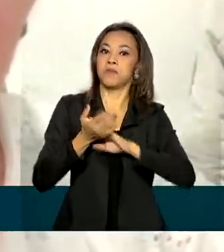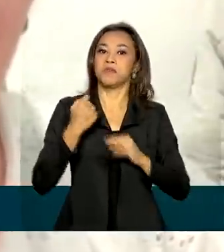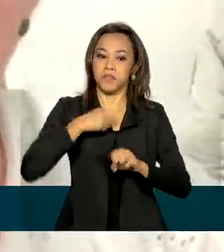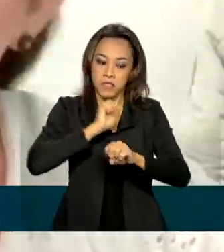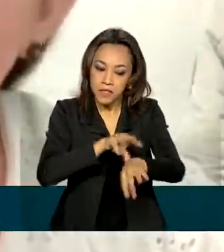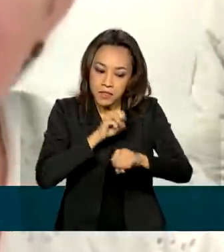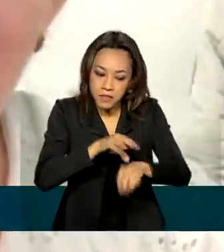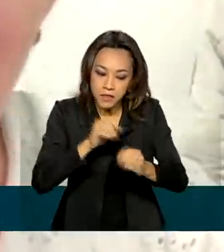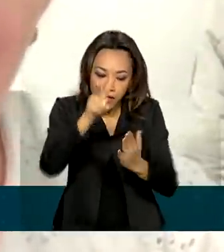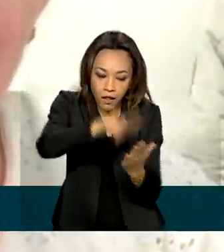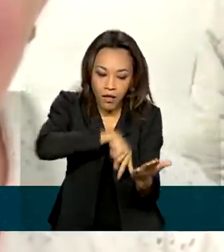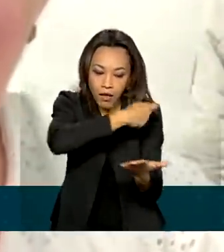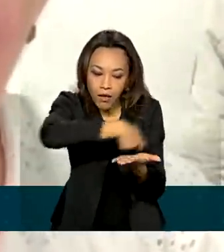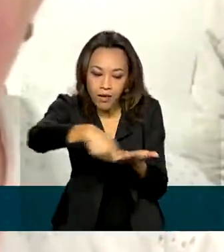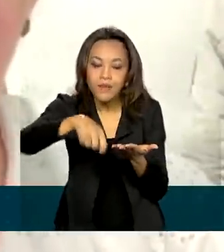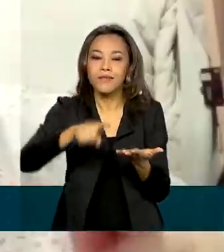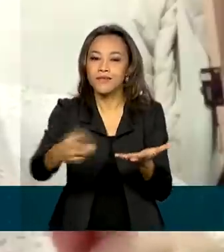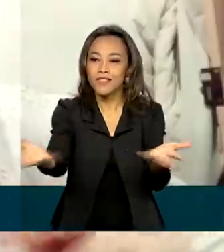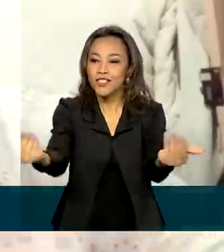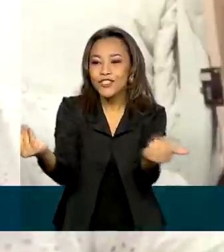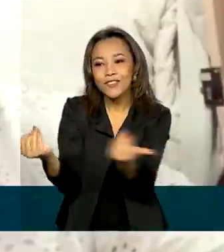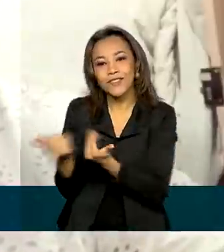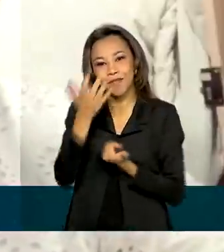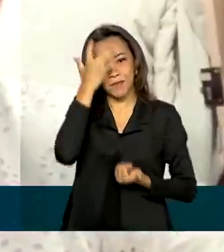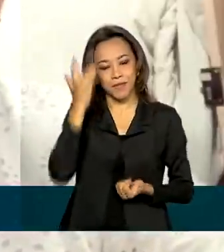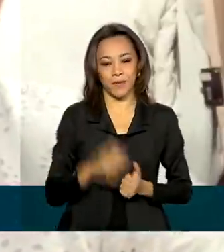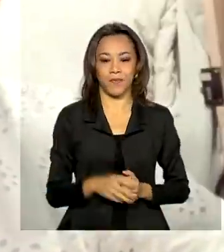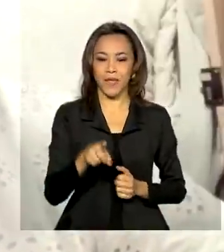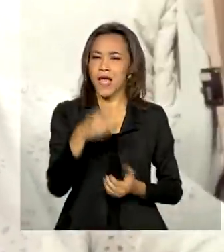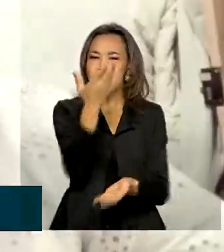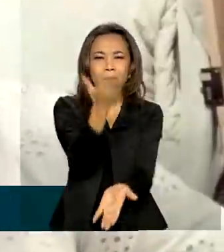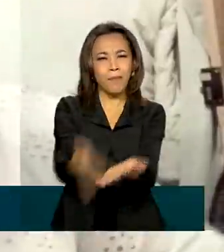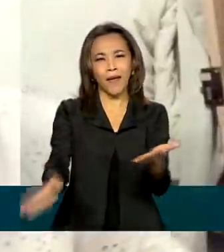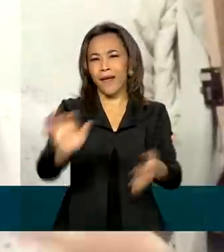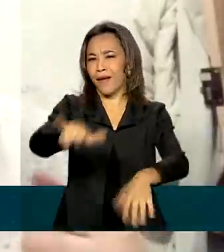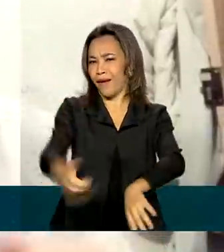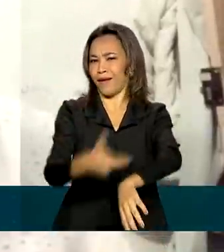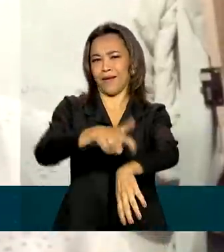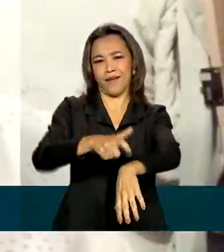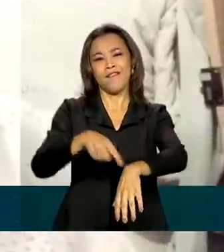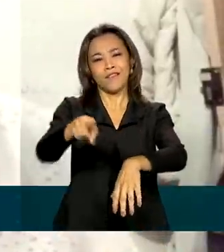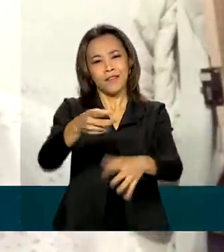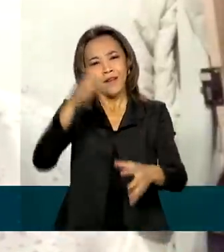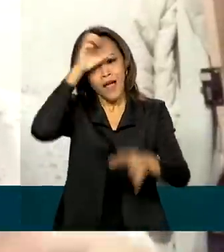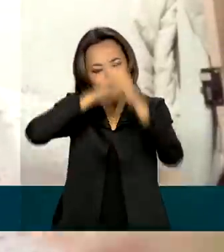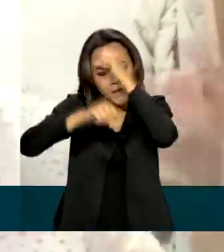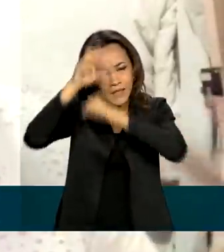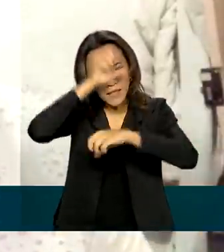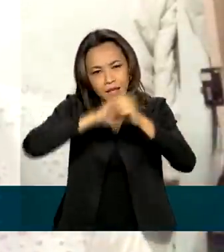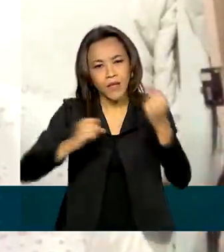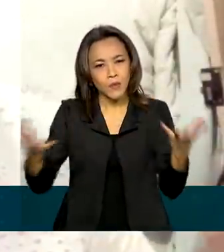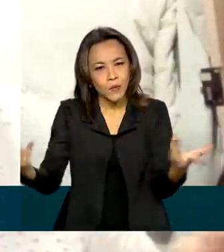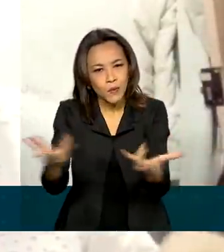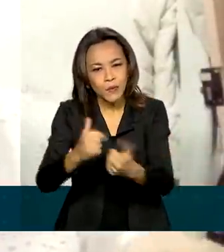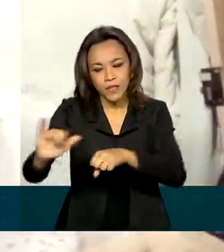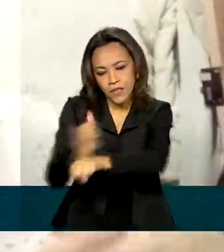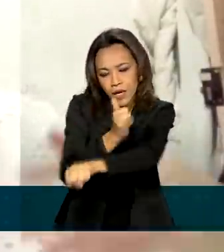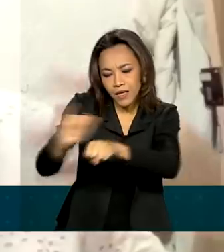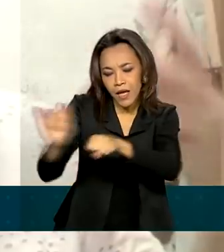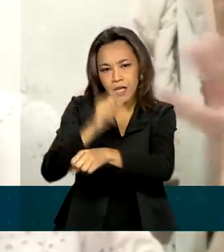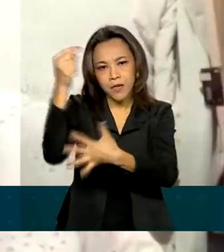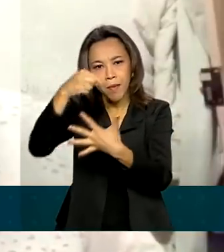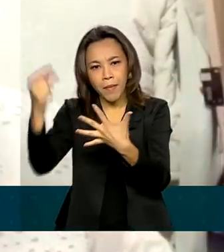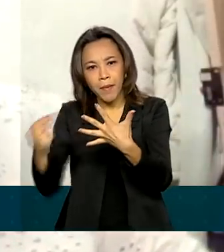alfabetização, faz o convite. Não perca essa oportunidade. Você vai aprimorar a sua prática, aprender ferramentas